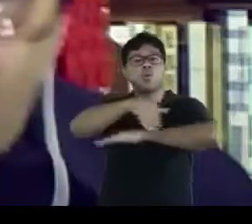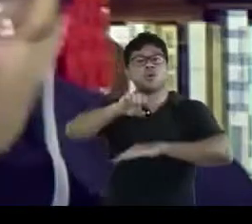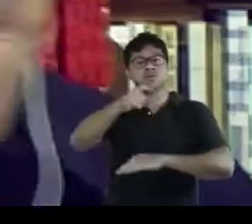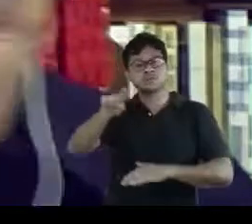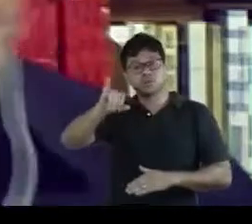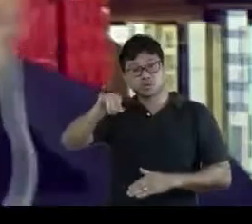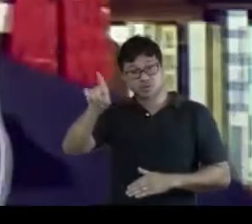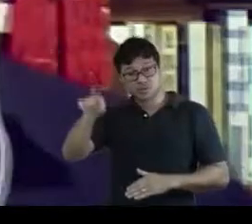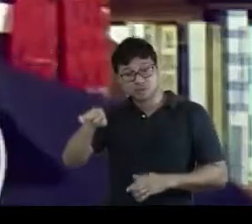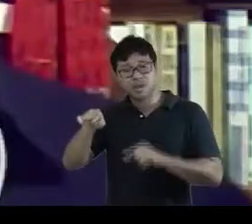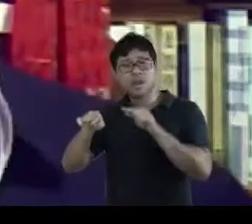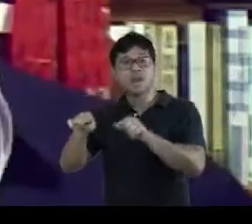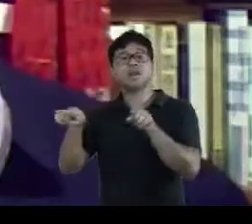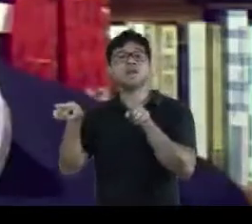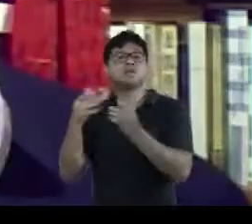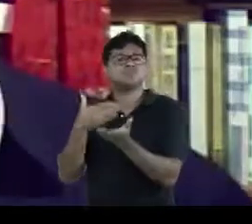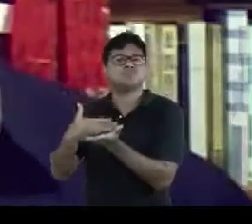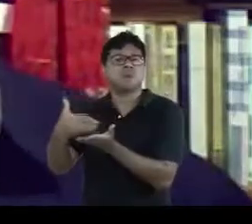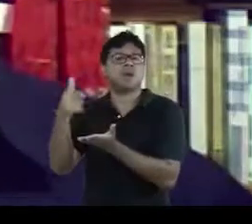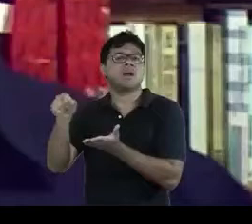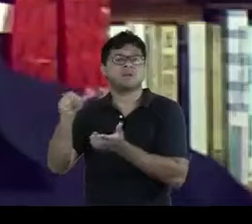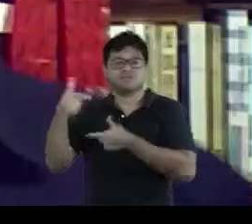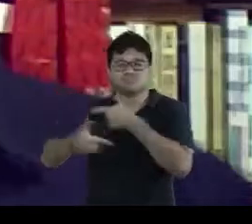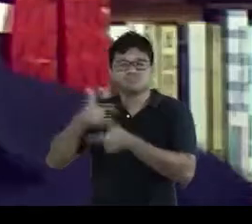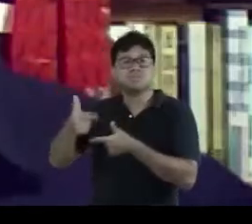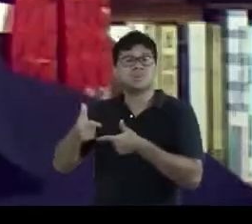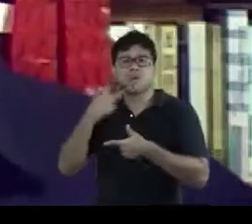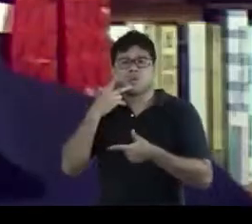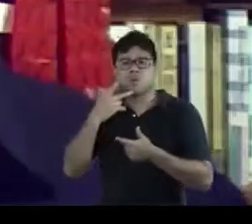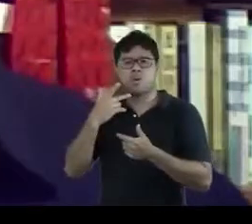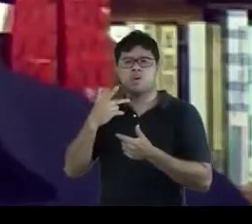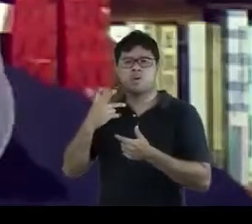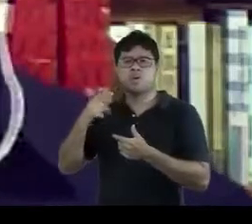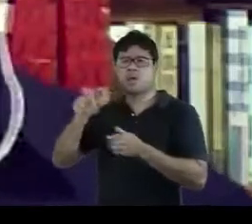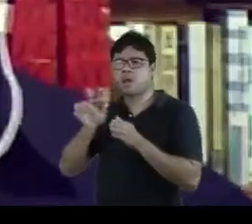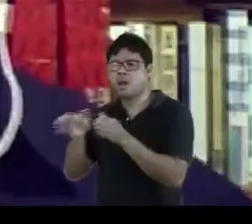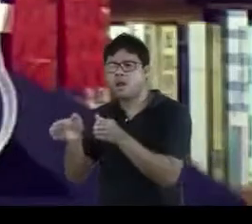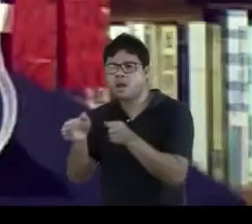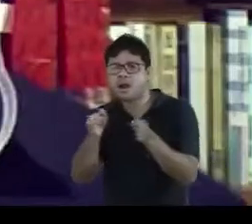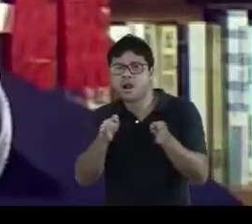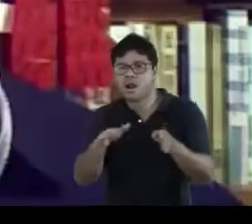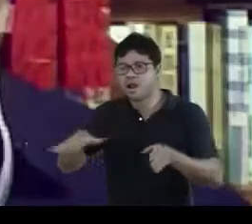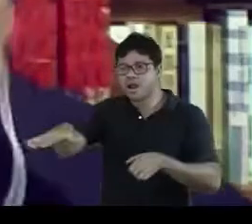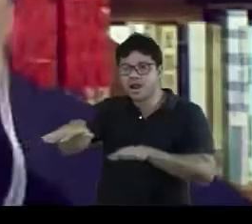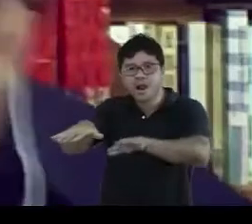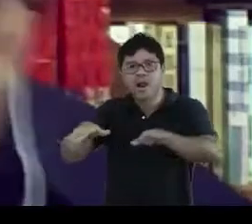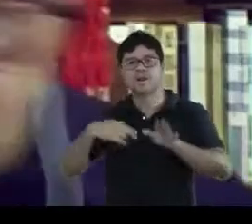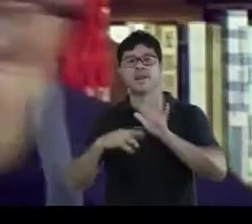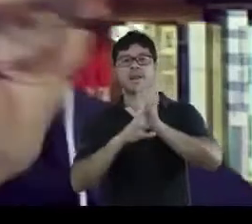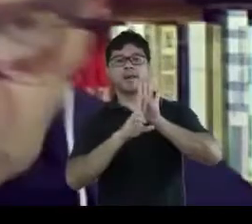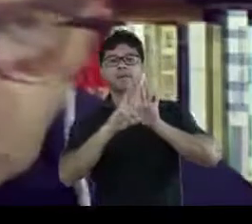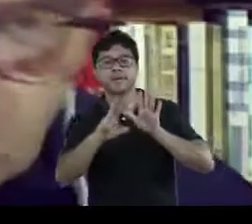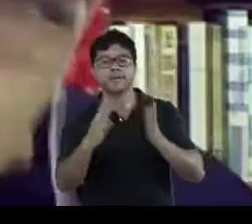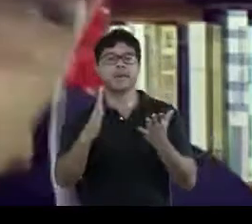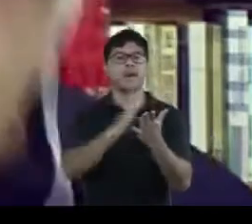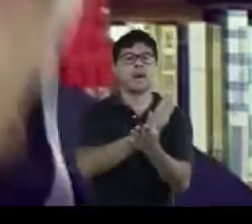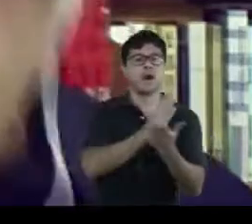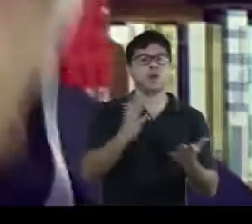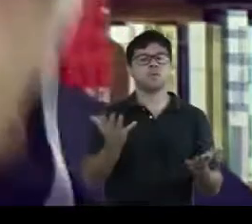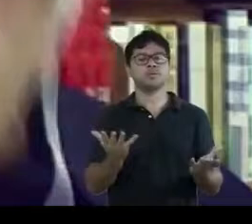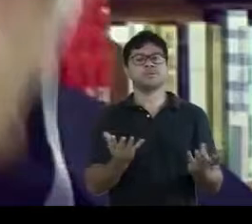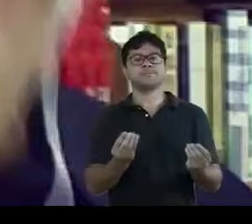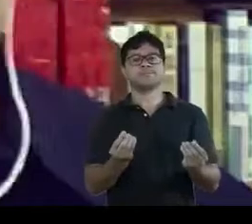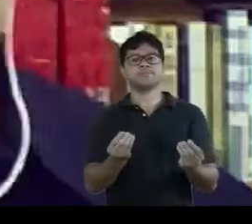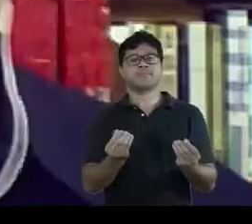José. E ele começa a atuar em várias frentes. ele é representante de algumas